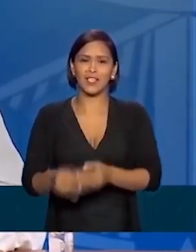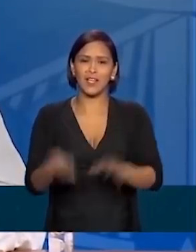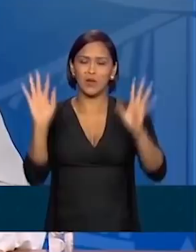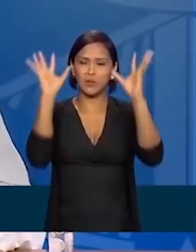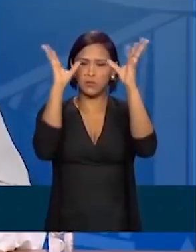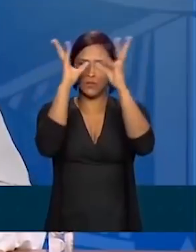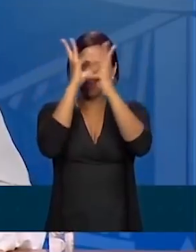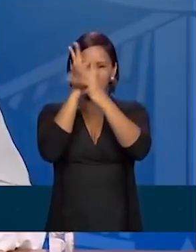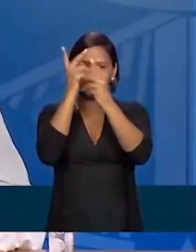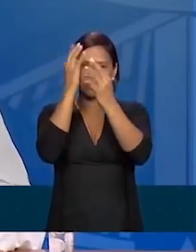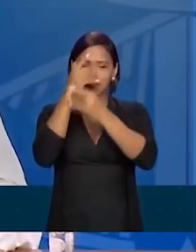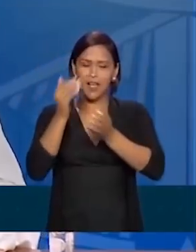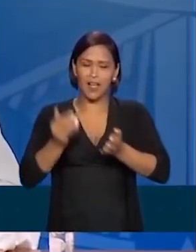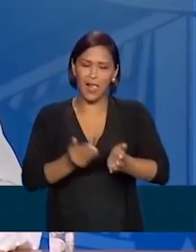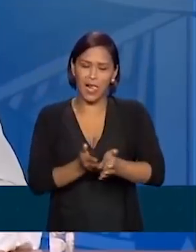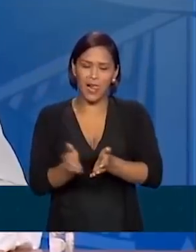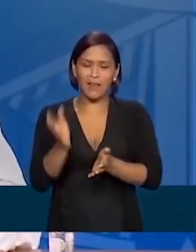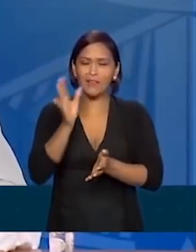devagar.